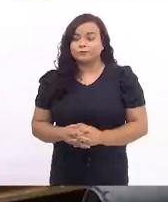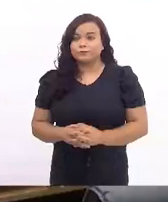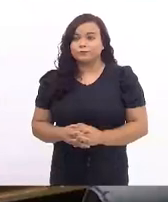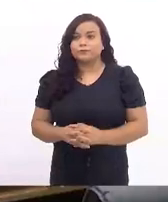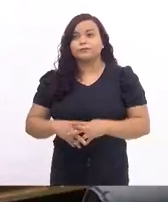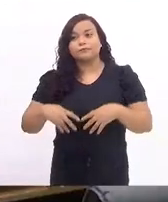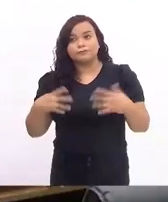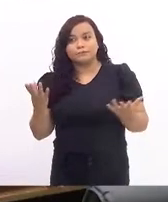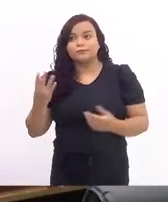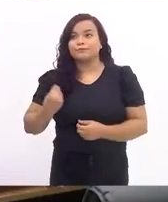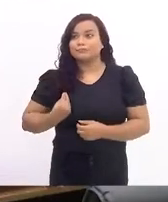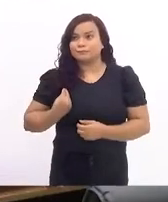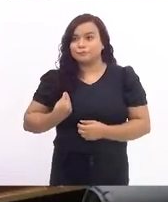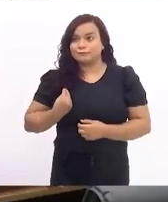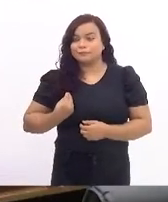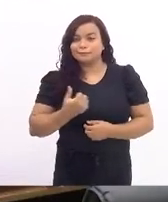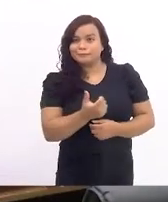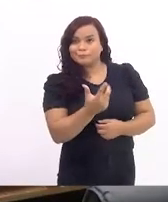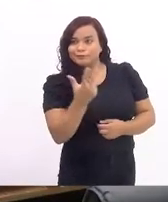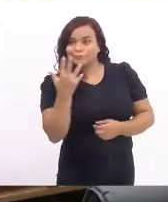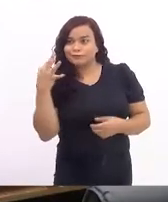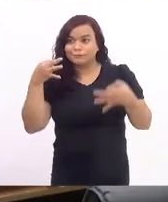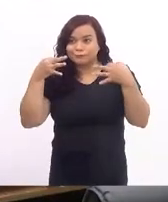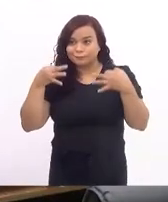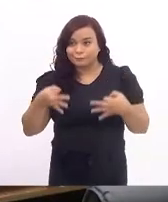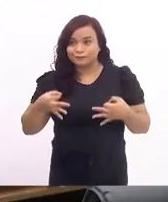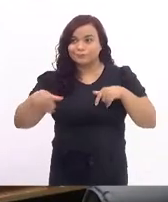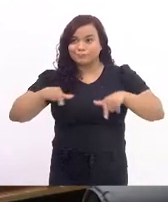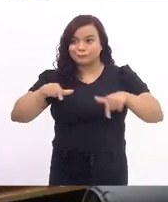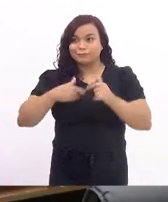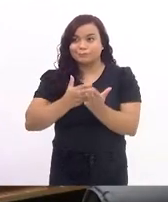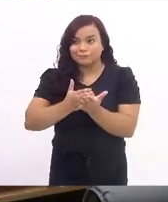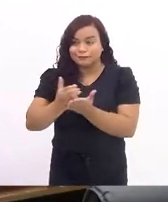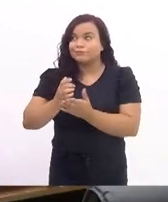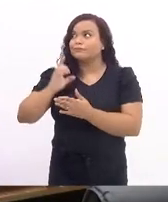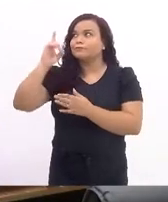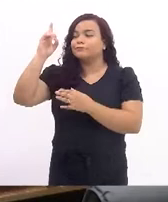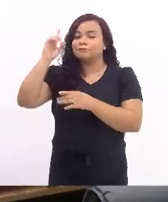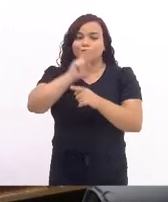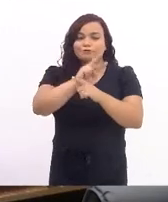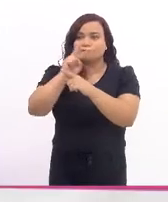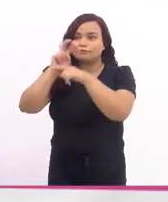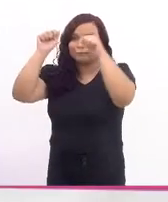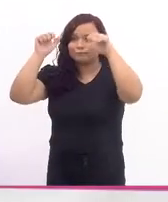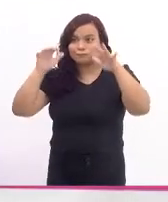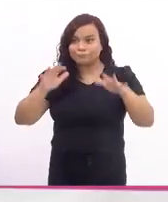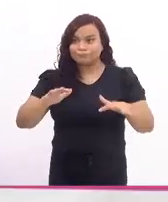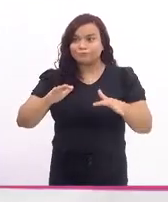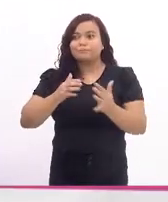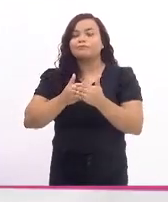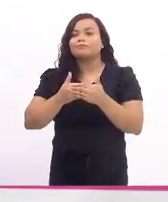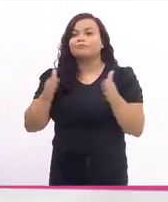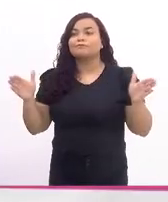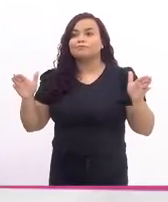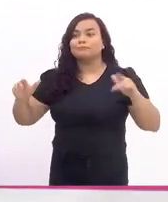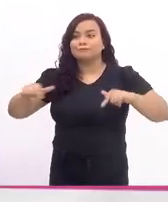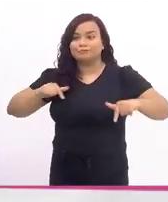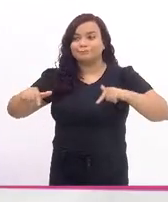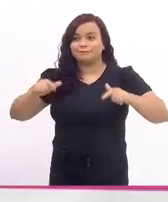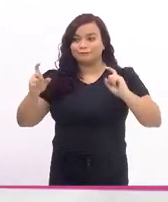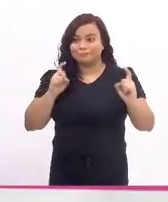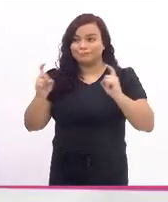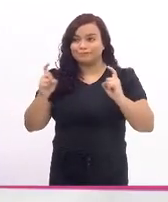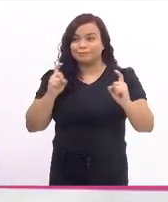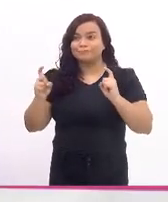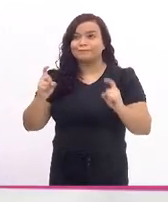Havendo número legal e sob a proteção de Deus, iniciamos o nosso trabalho. Está aberta a sessão. A